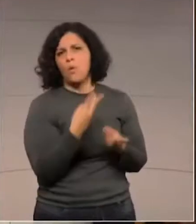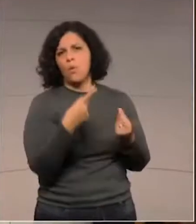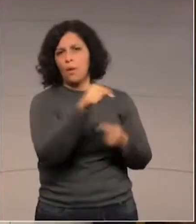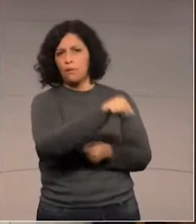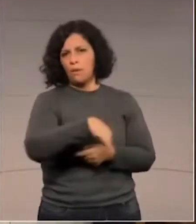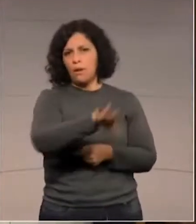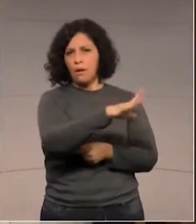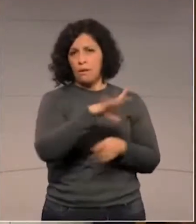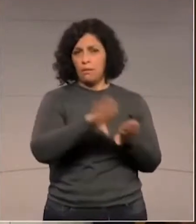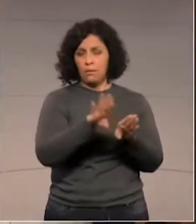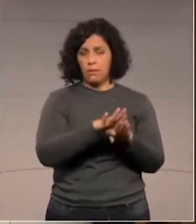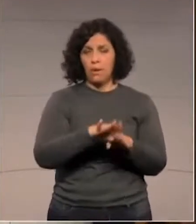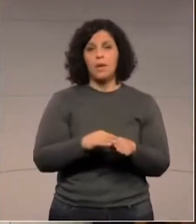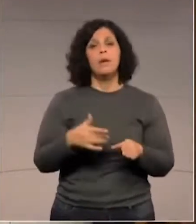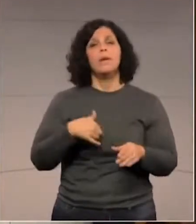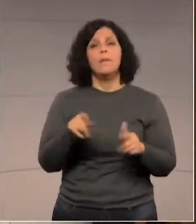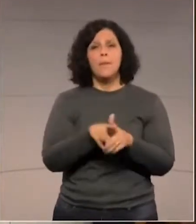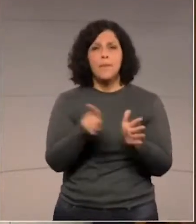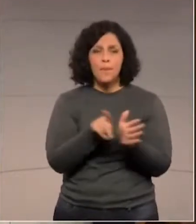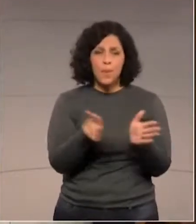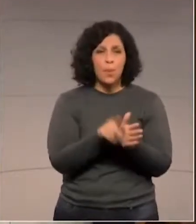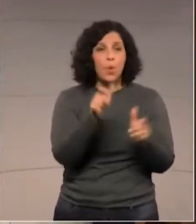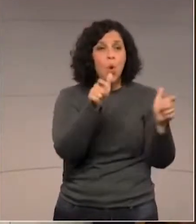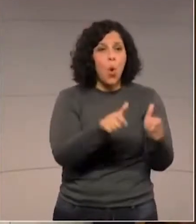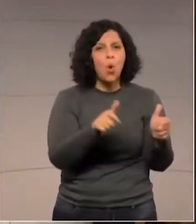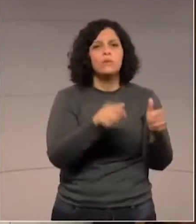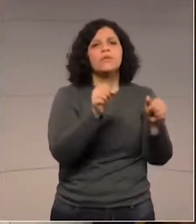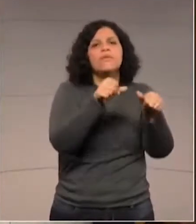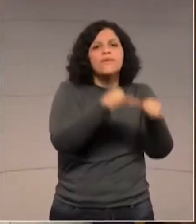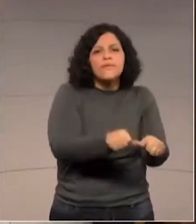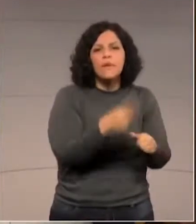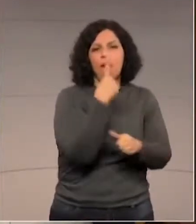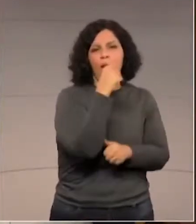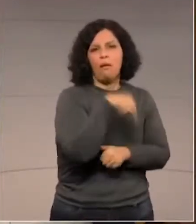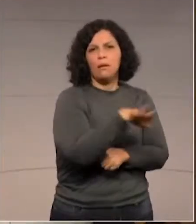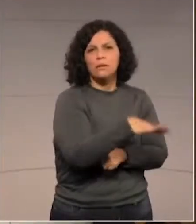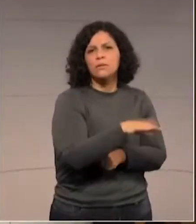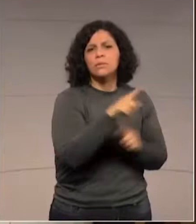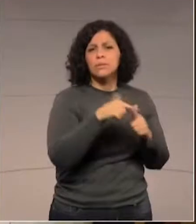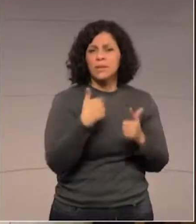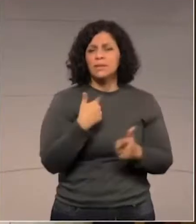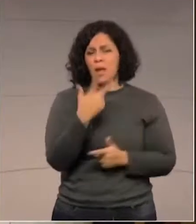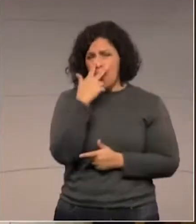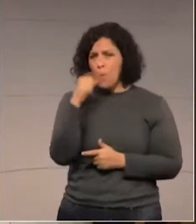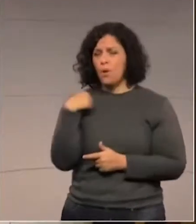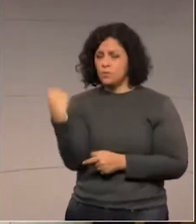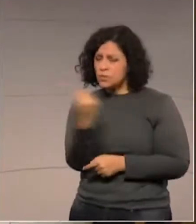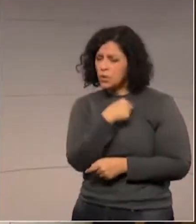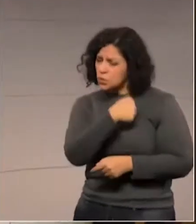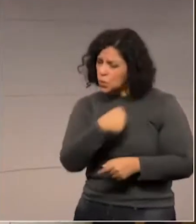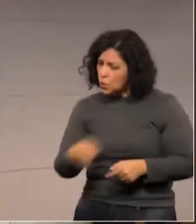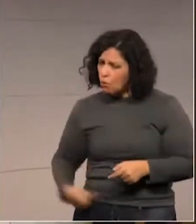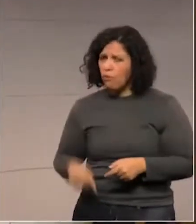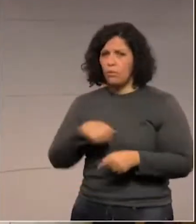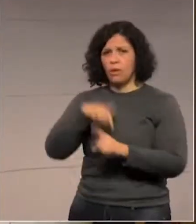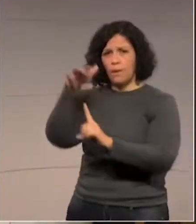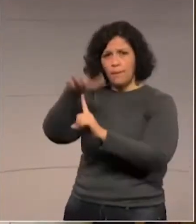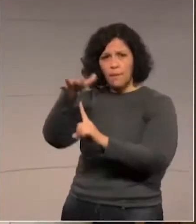deste centro de coleta e destinação do resíduo, mas eu acho que o governo do Estado tem que